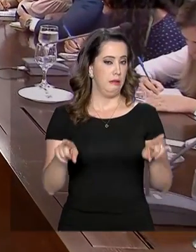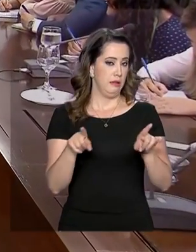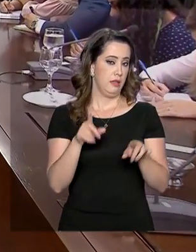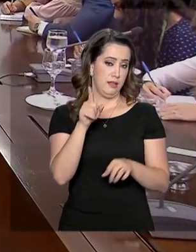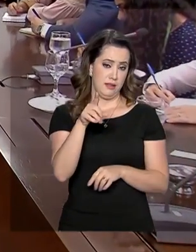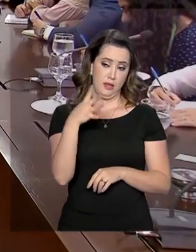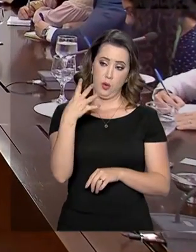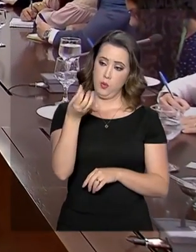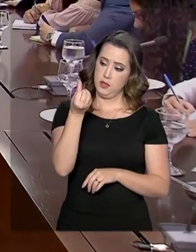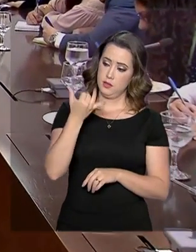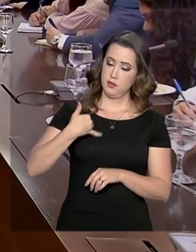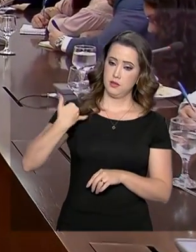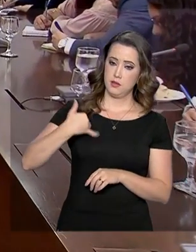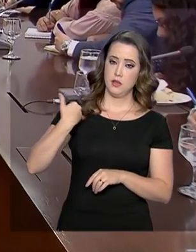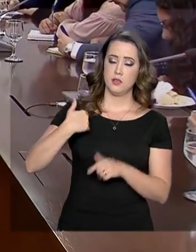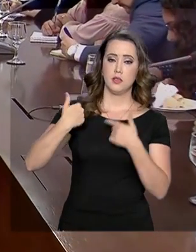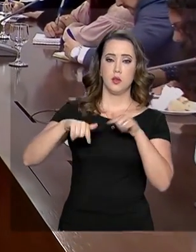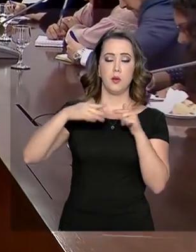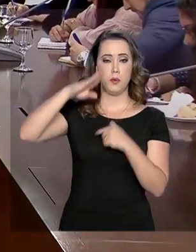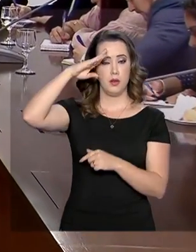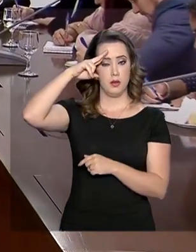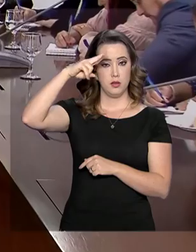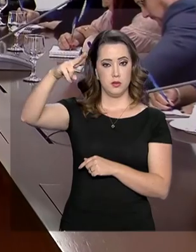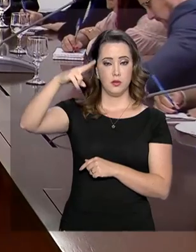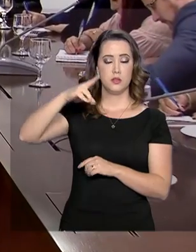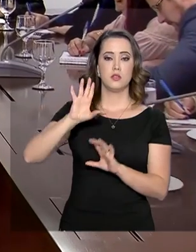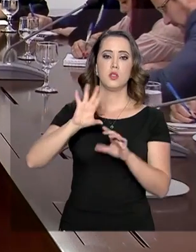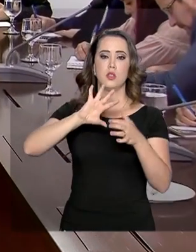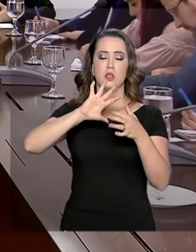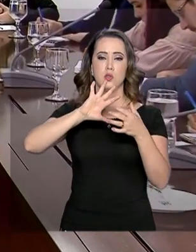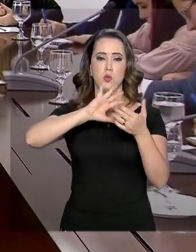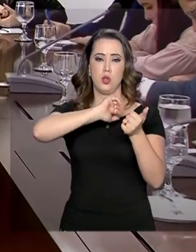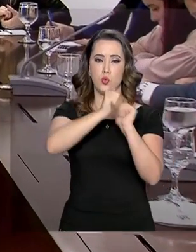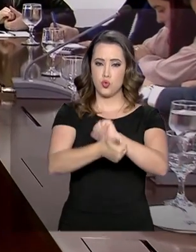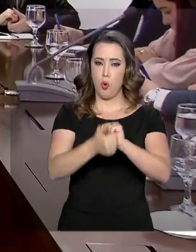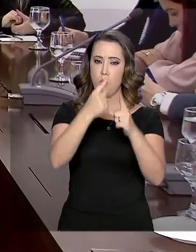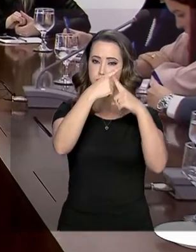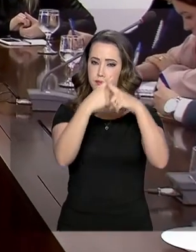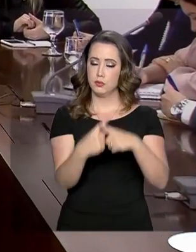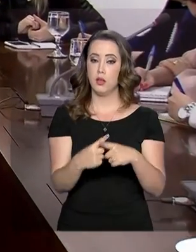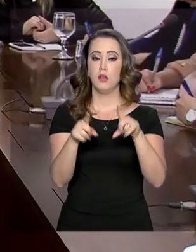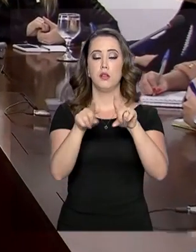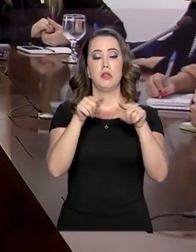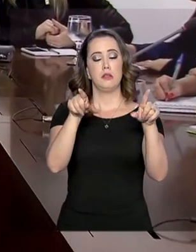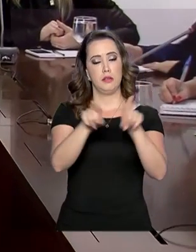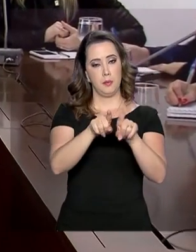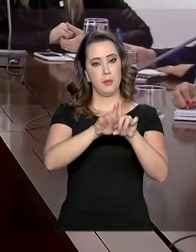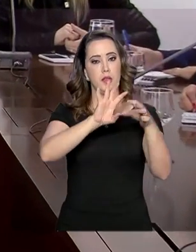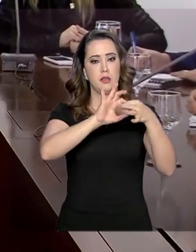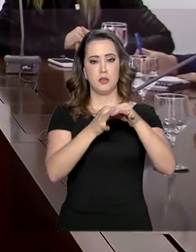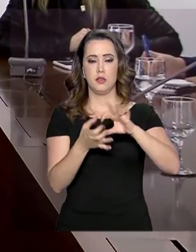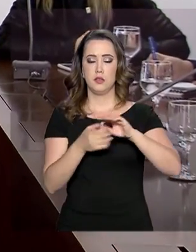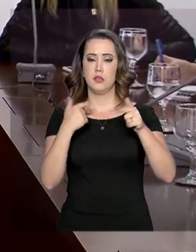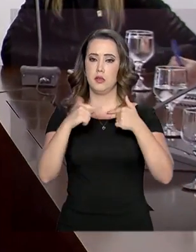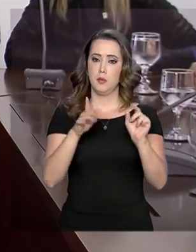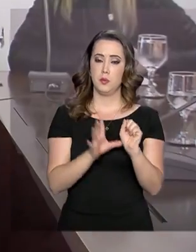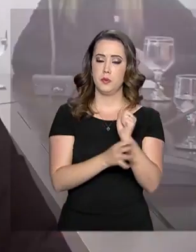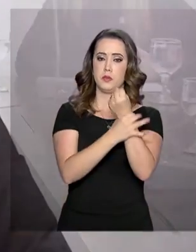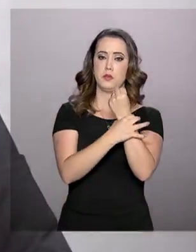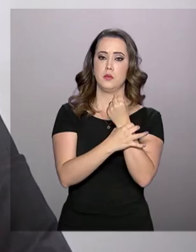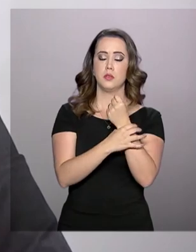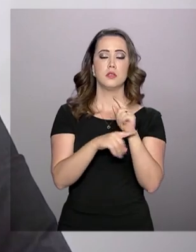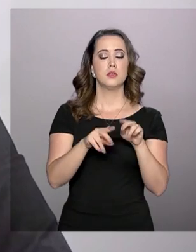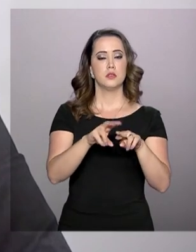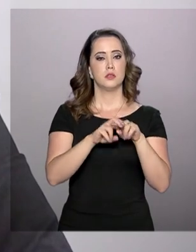46 anos de exército. Na Copa do Mundo e nas Olimpíadas, atuou como responsável pela segurança.